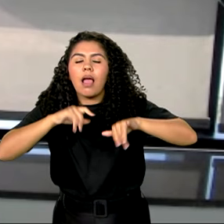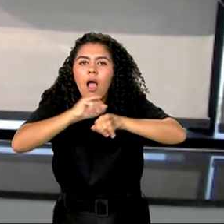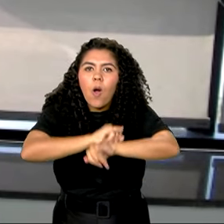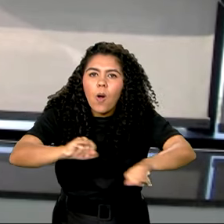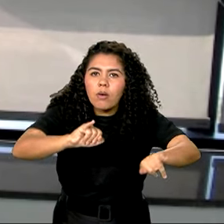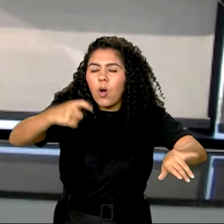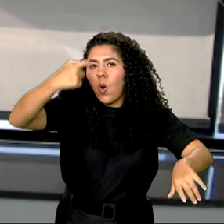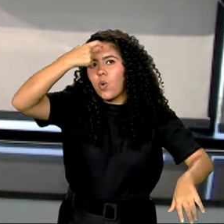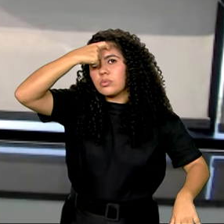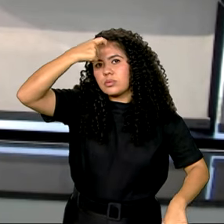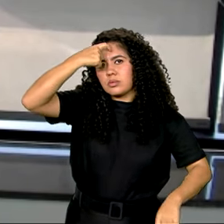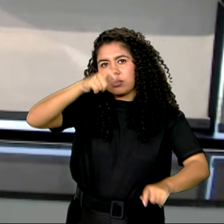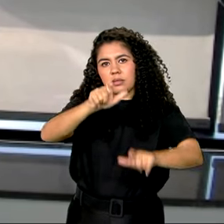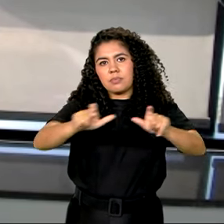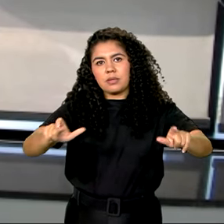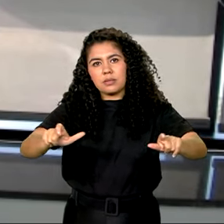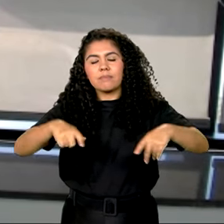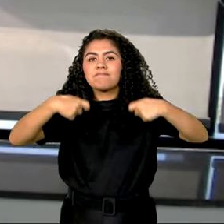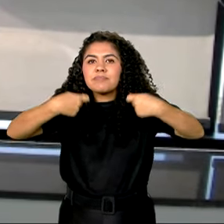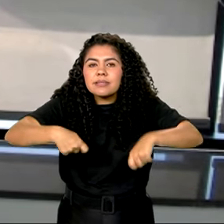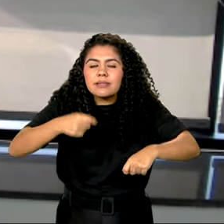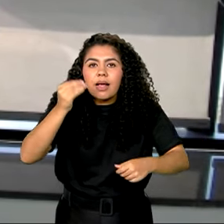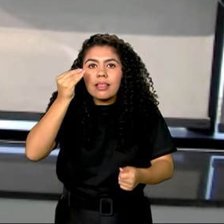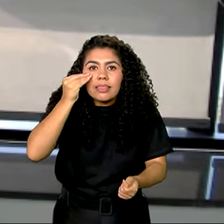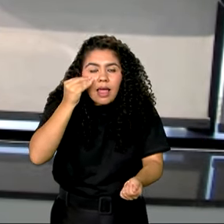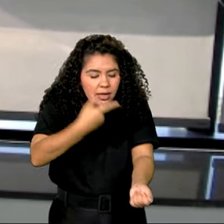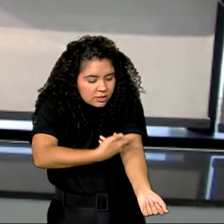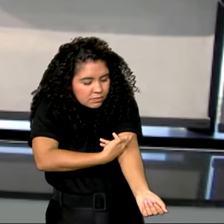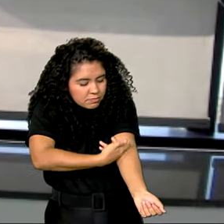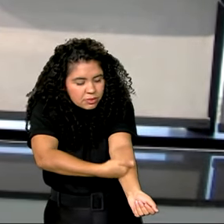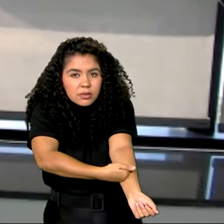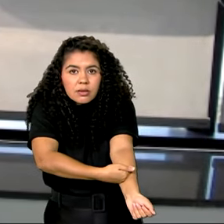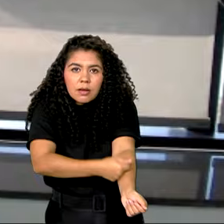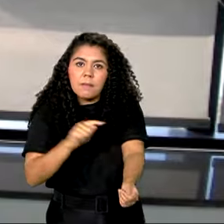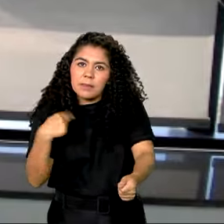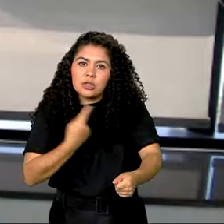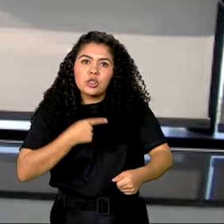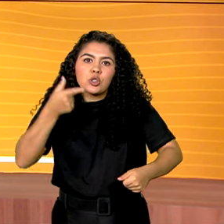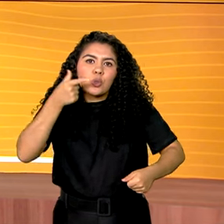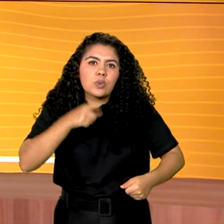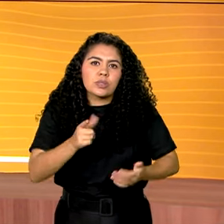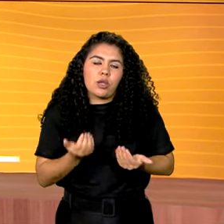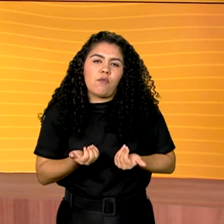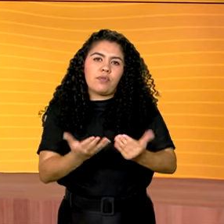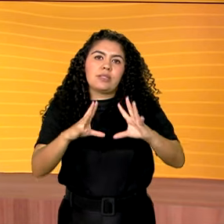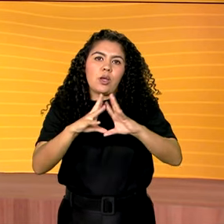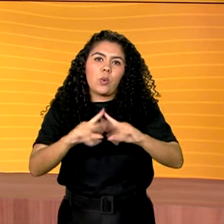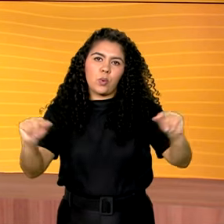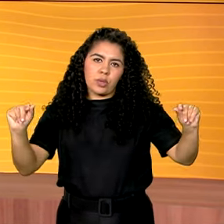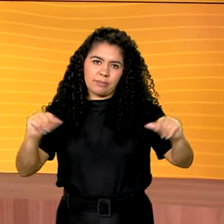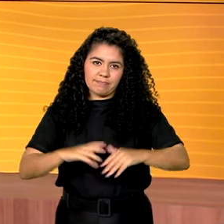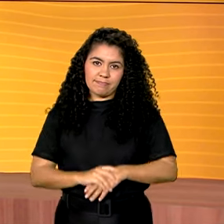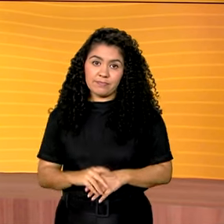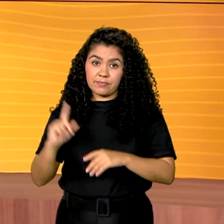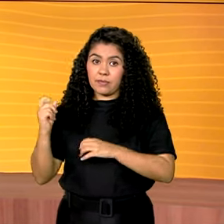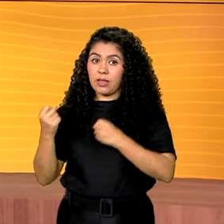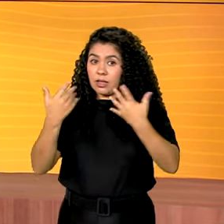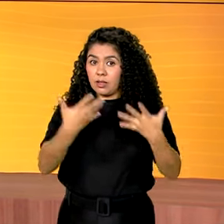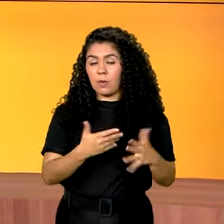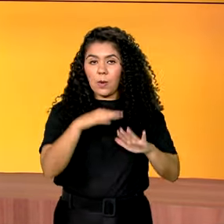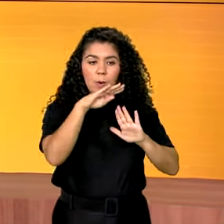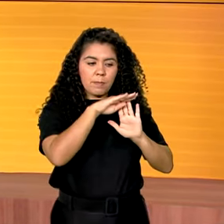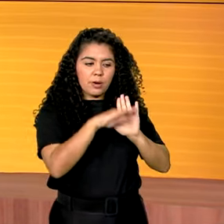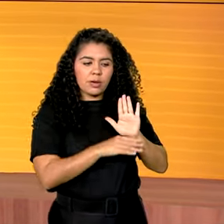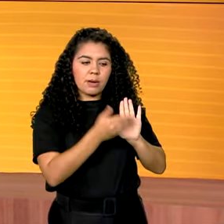da necessidade do teste para que a gente efetivamente tenha o tratamento e a cura. E o programa Cultura